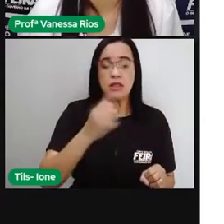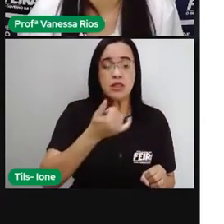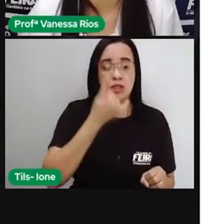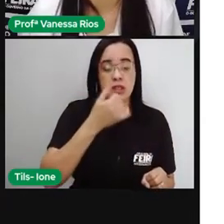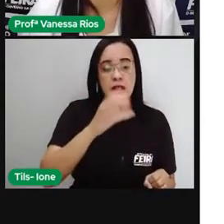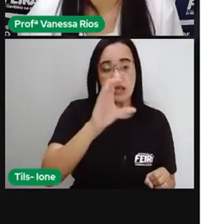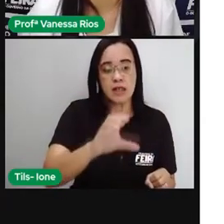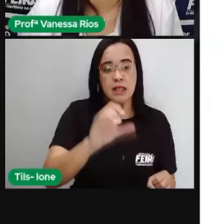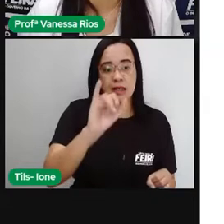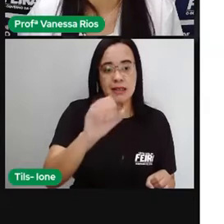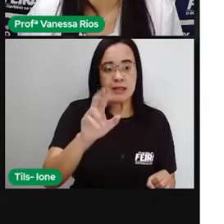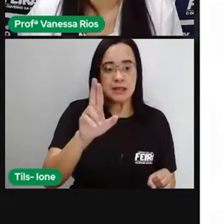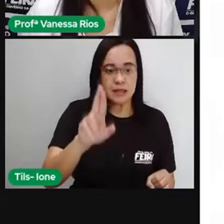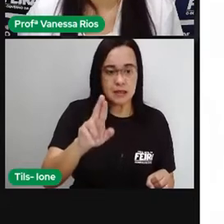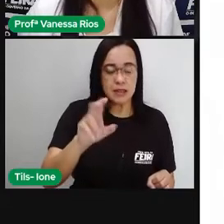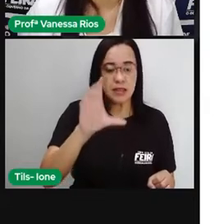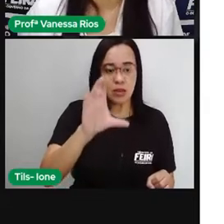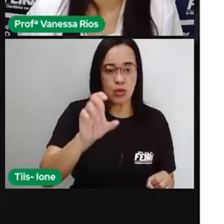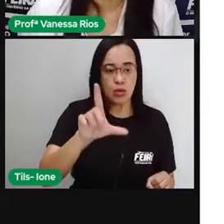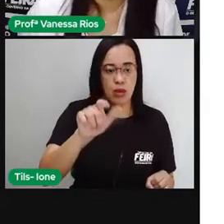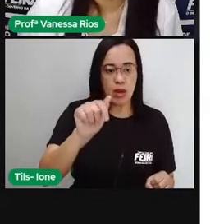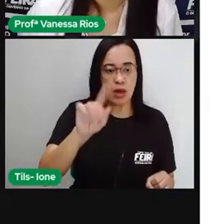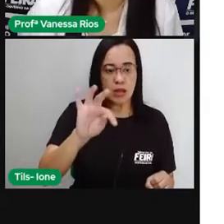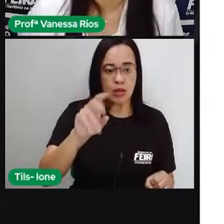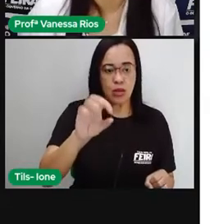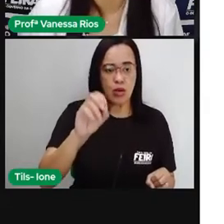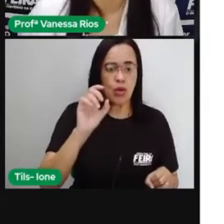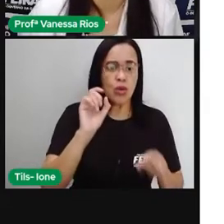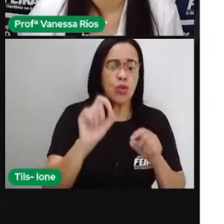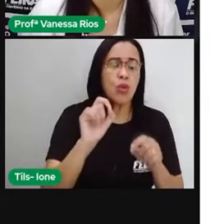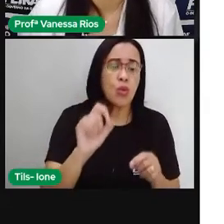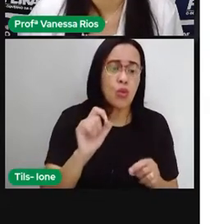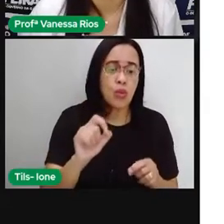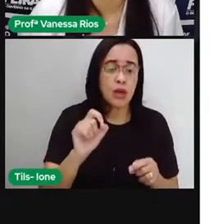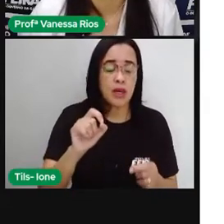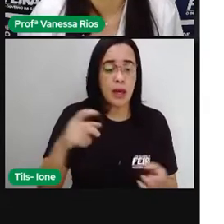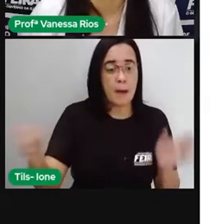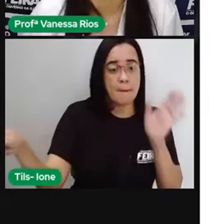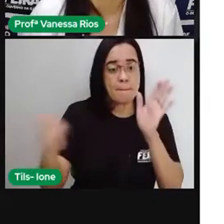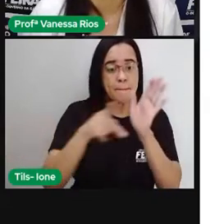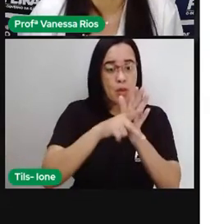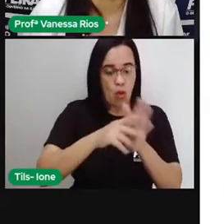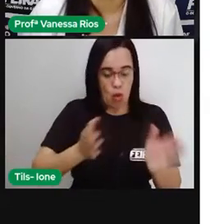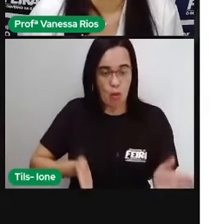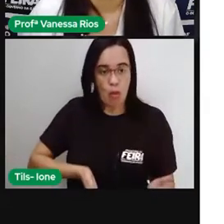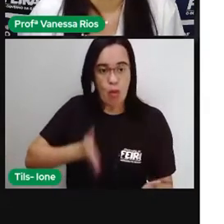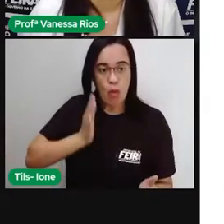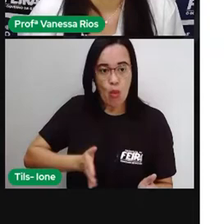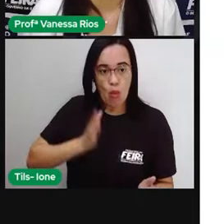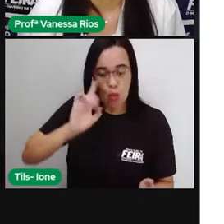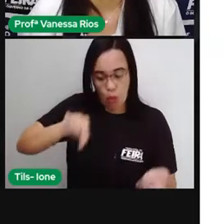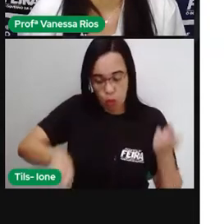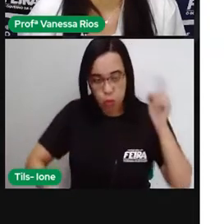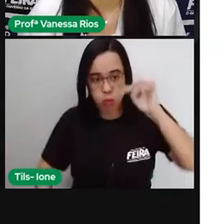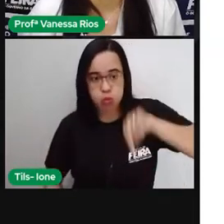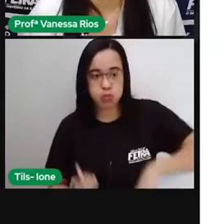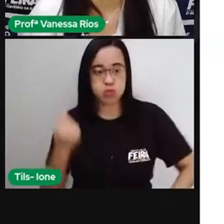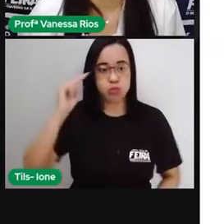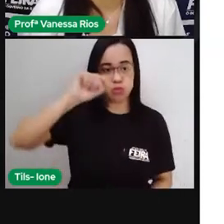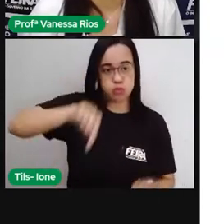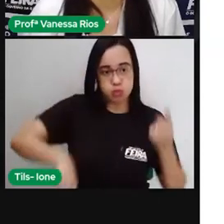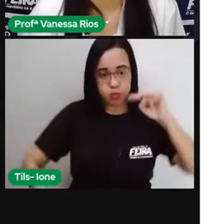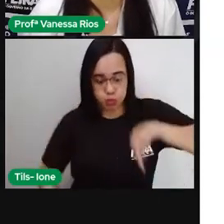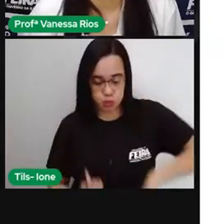sobre o sistema circulatório. Ou também chamado sistema cardiovascular, não é? A gente